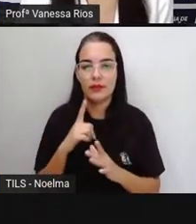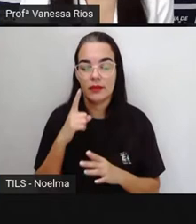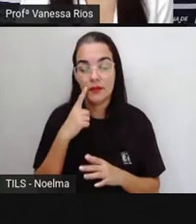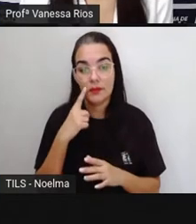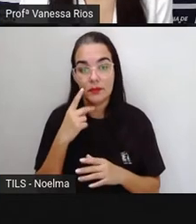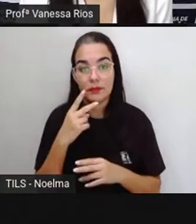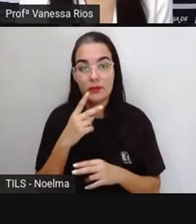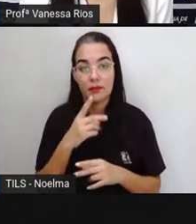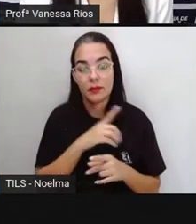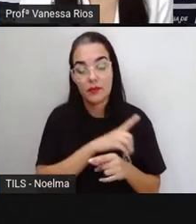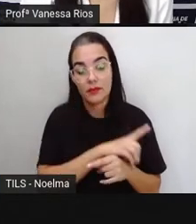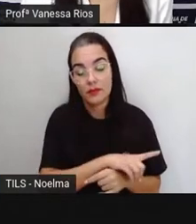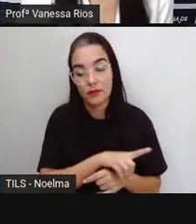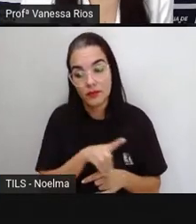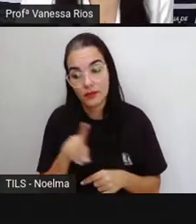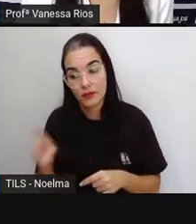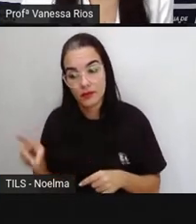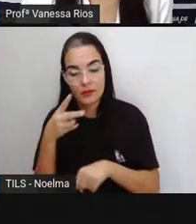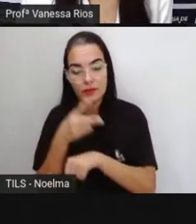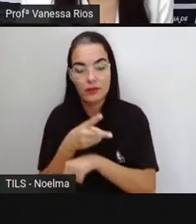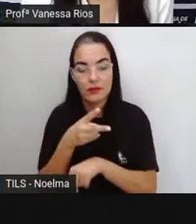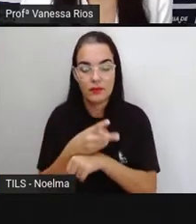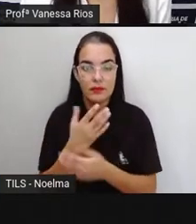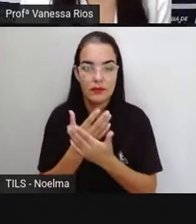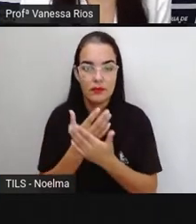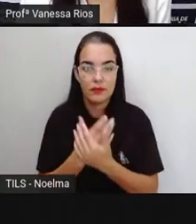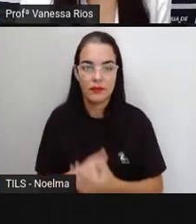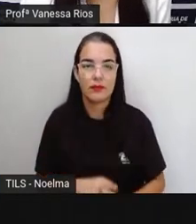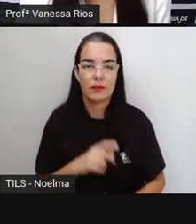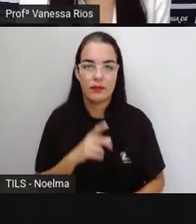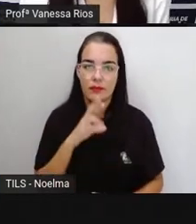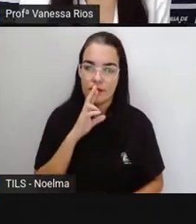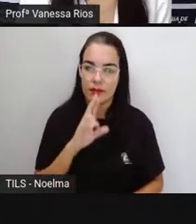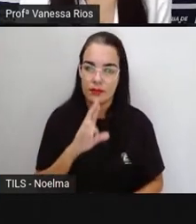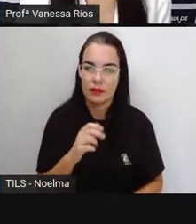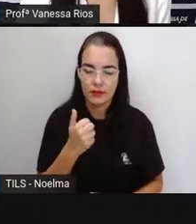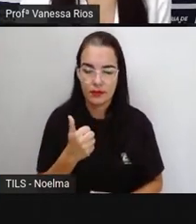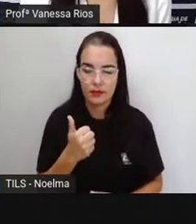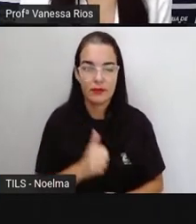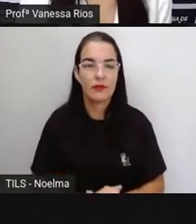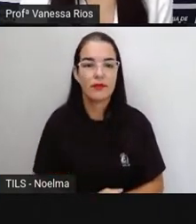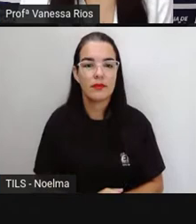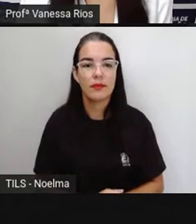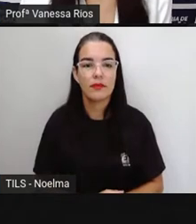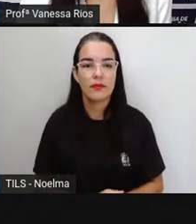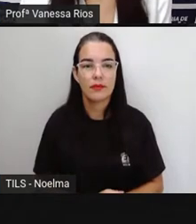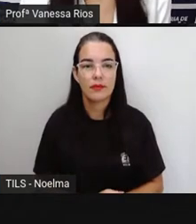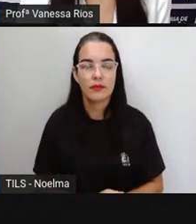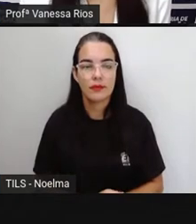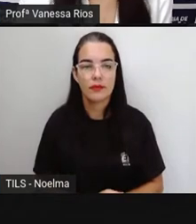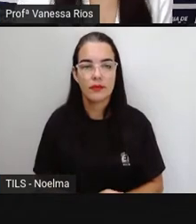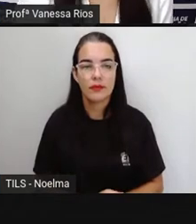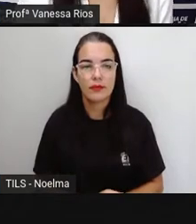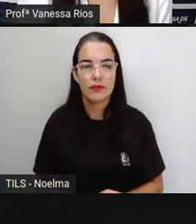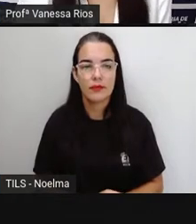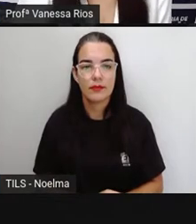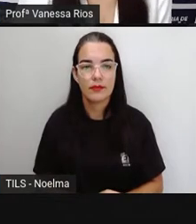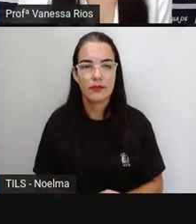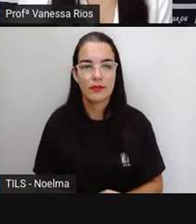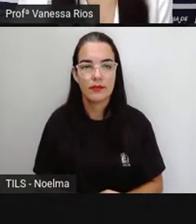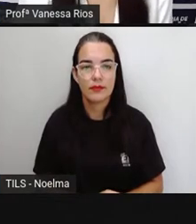a videoaula, né? Se a gente consegue construir respostas para essas perguntas, tá certo? Então, ó, prestem bastante atenção.